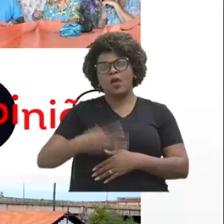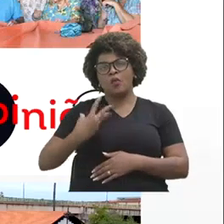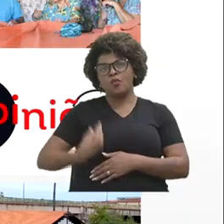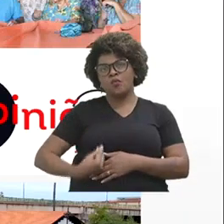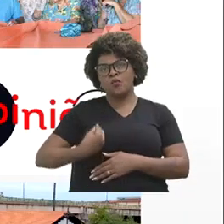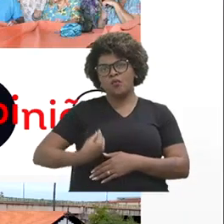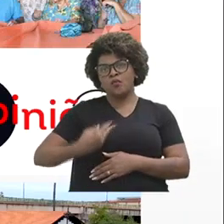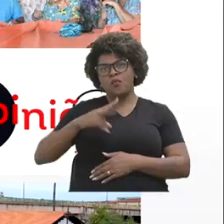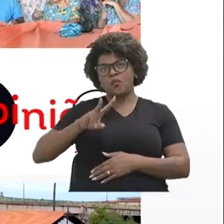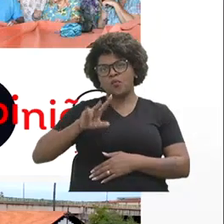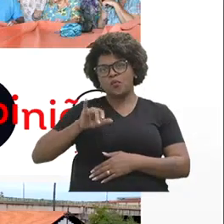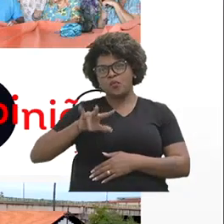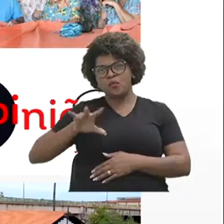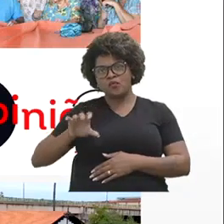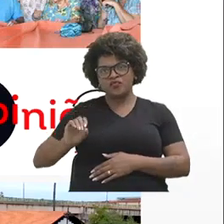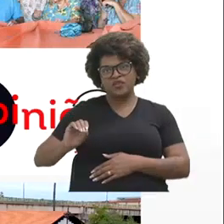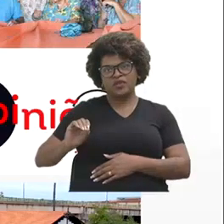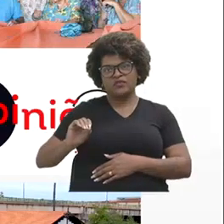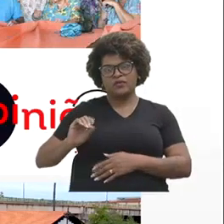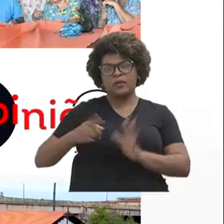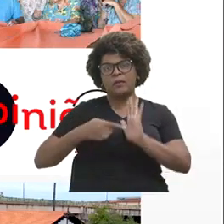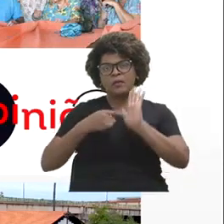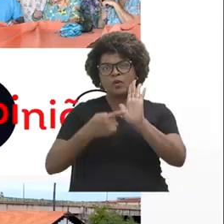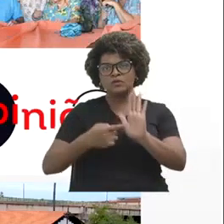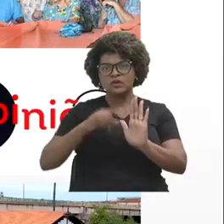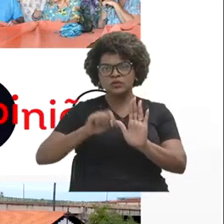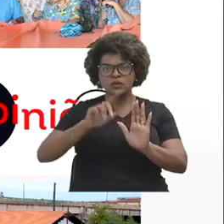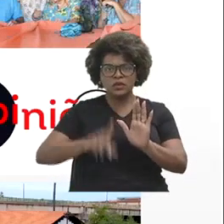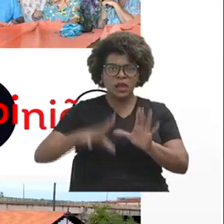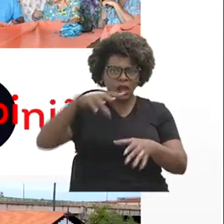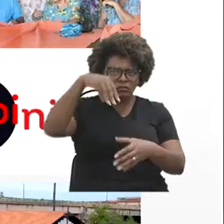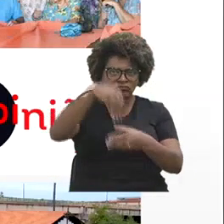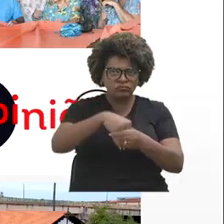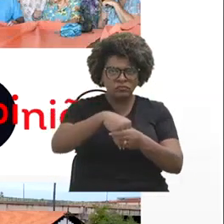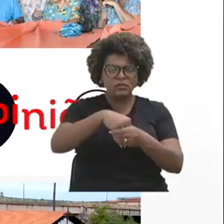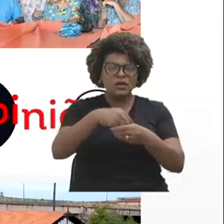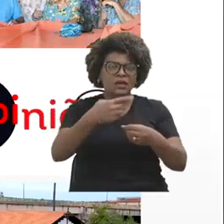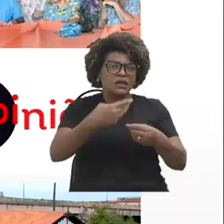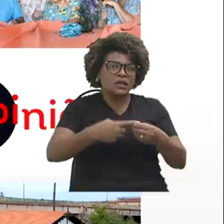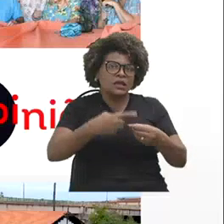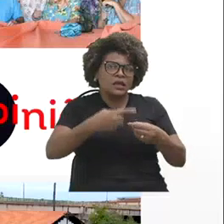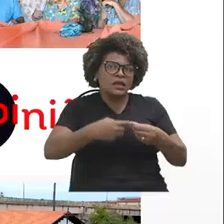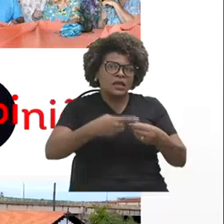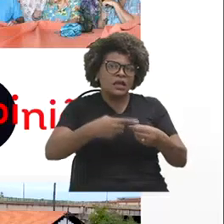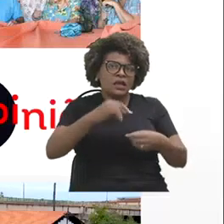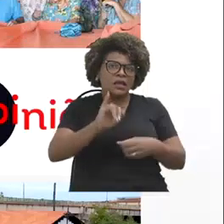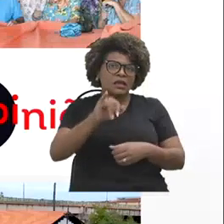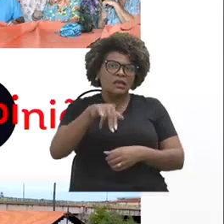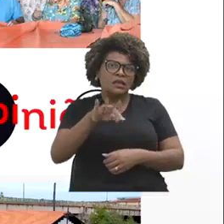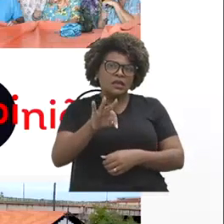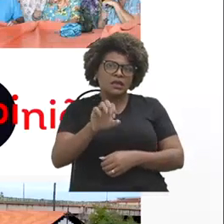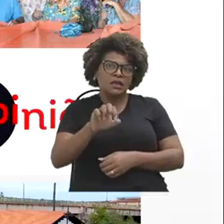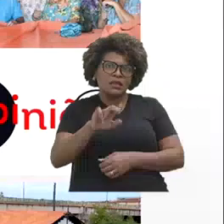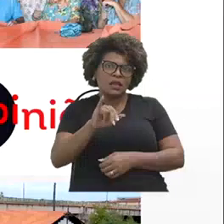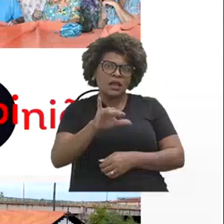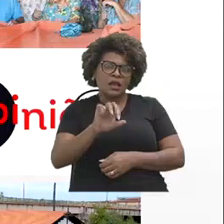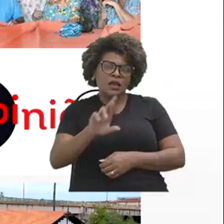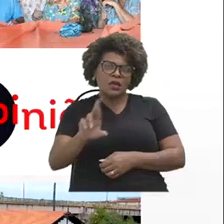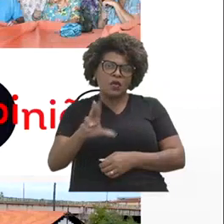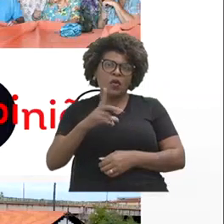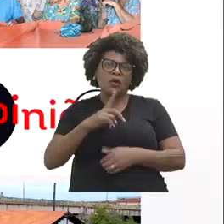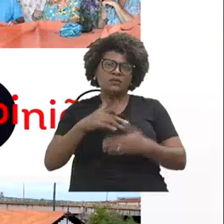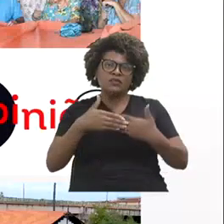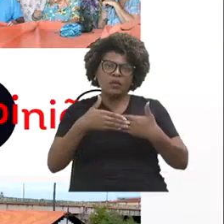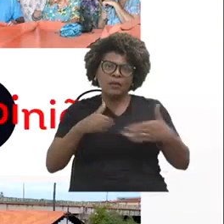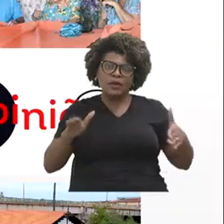principalmente. Não deixando de lado a programação que é feita em Belo Horizonte. até a gente estreou aqui, ao vivo, do Praça da Liberdade que estava